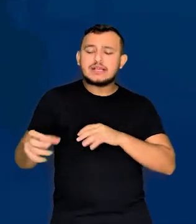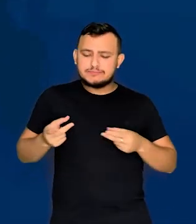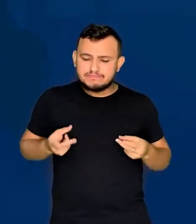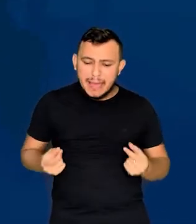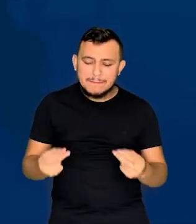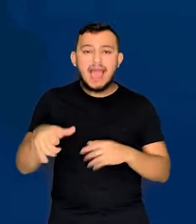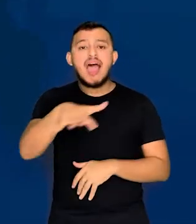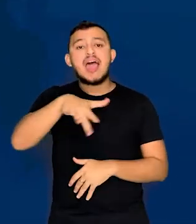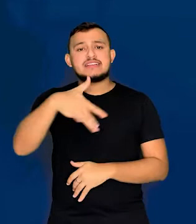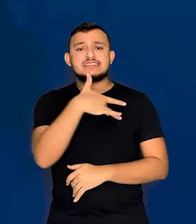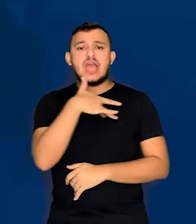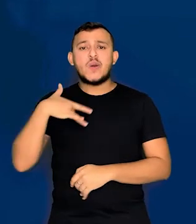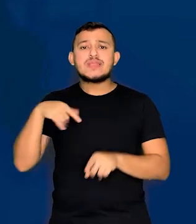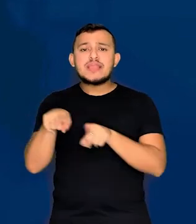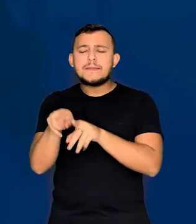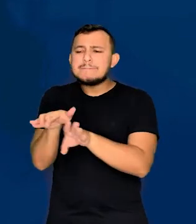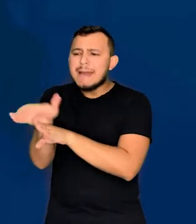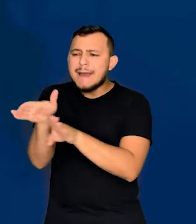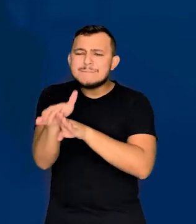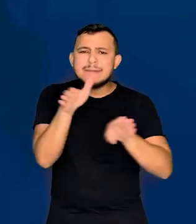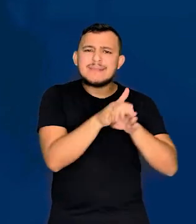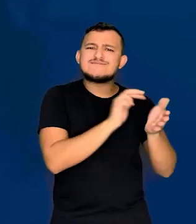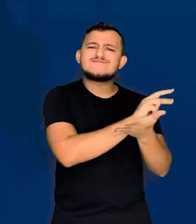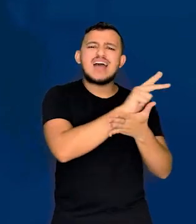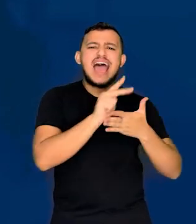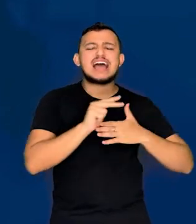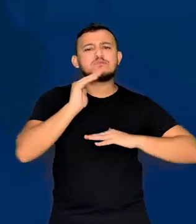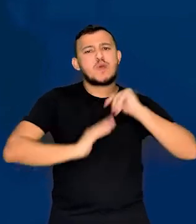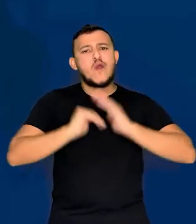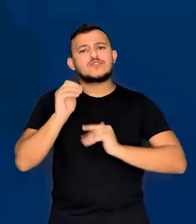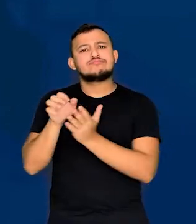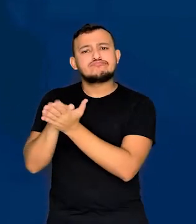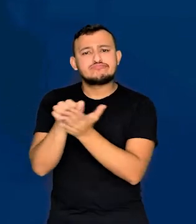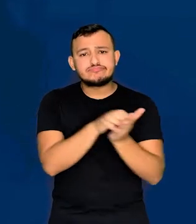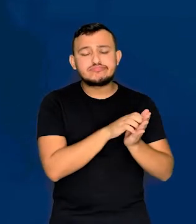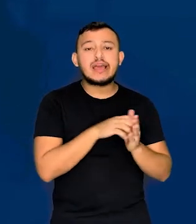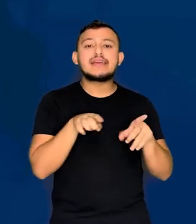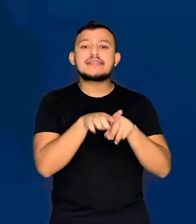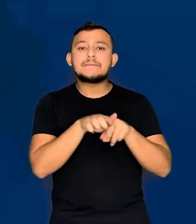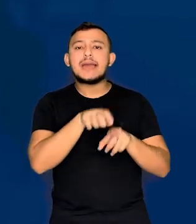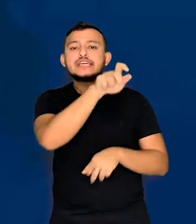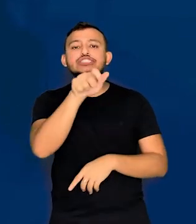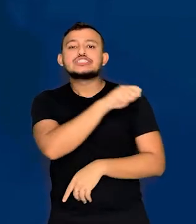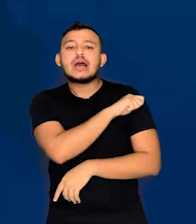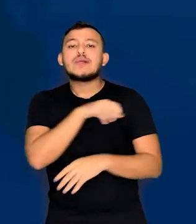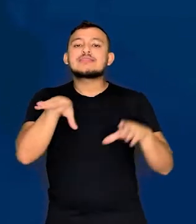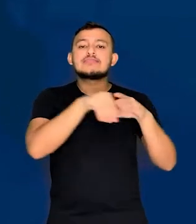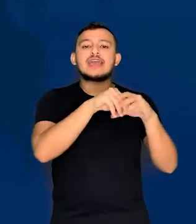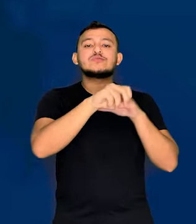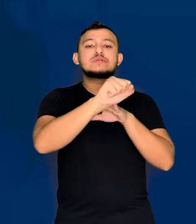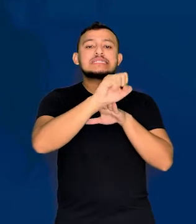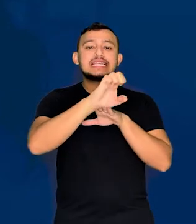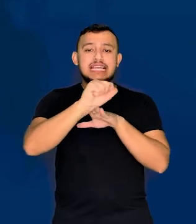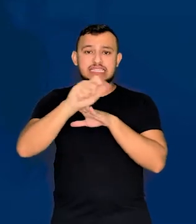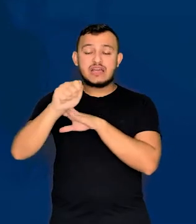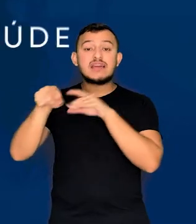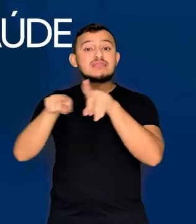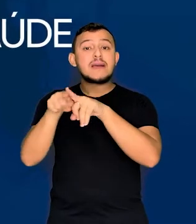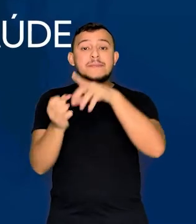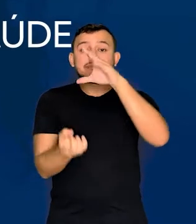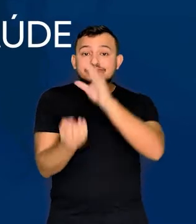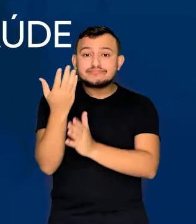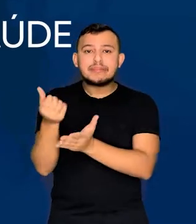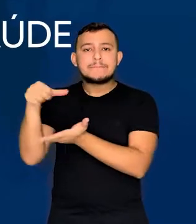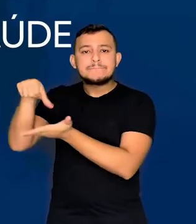permanente em saúde, capacitando milhares de trabalhadores, na regulação de alunos na rede CESA e com a